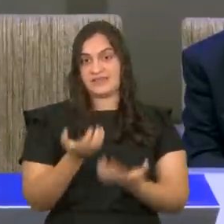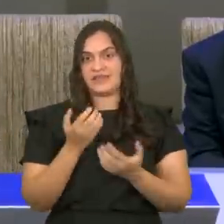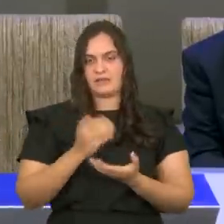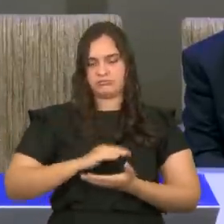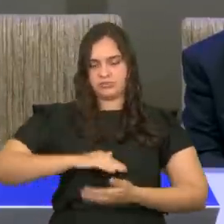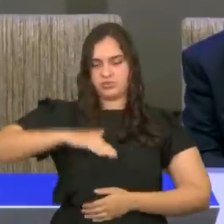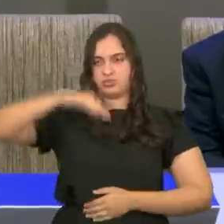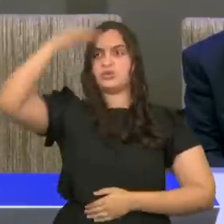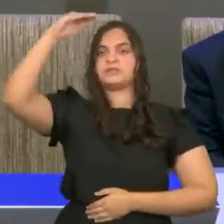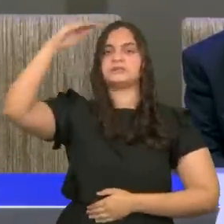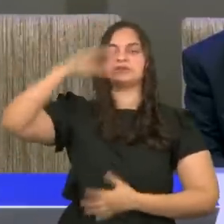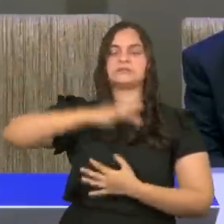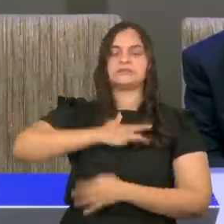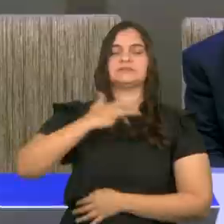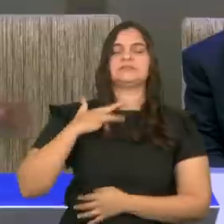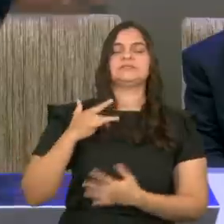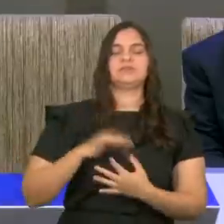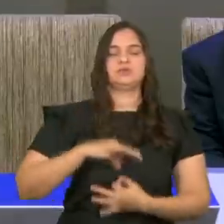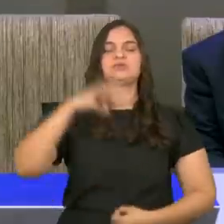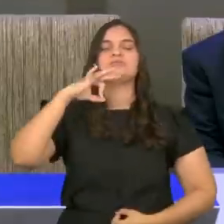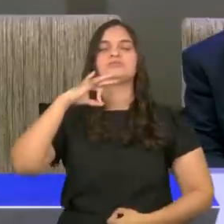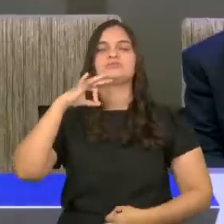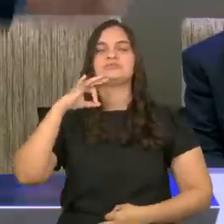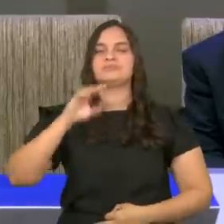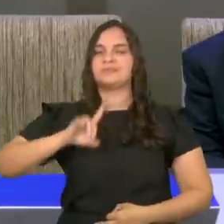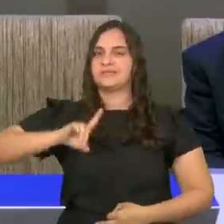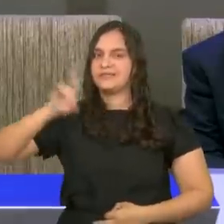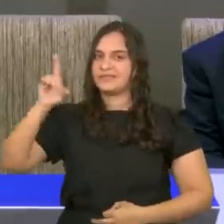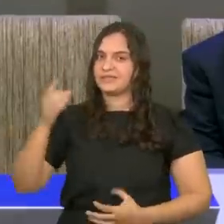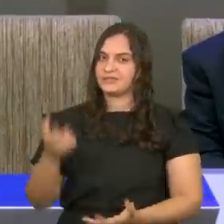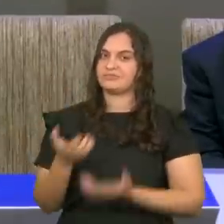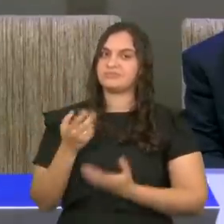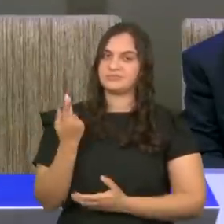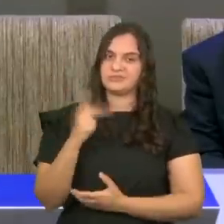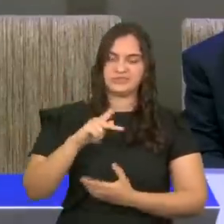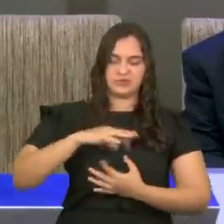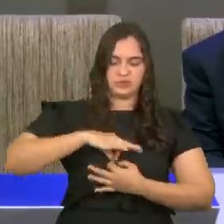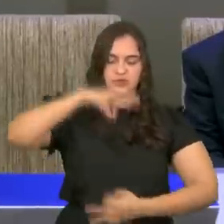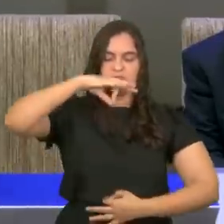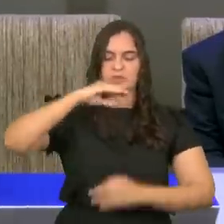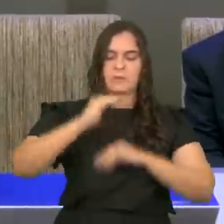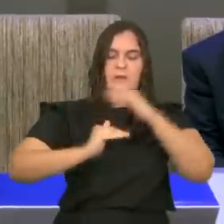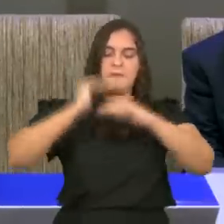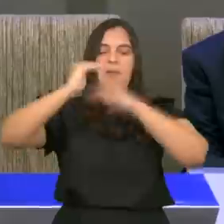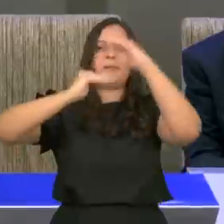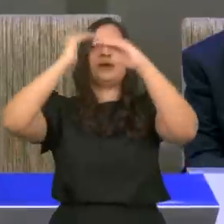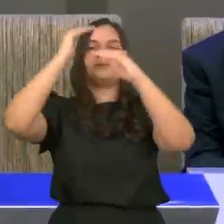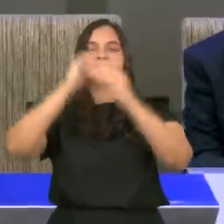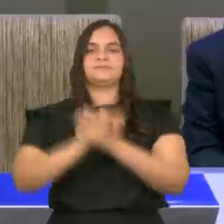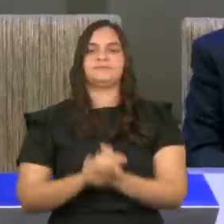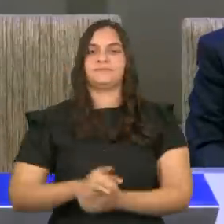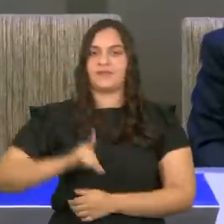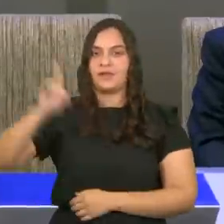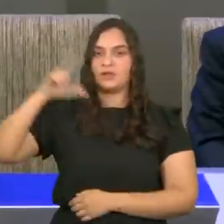crescimento, espiritual, para cada, um, de nós. Deus, tem, um, propósito,